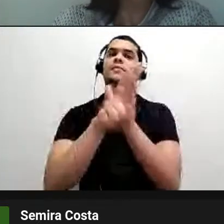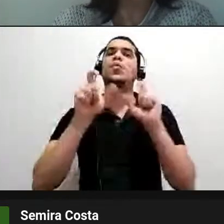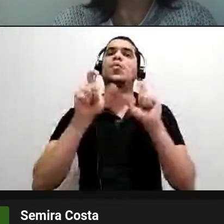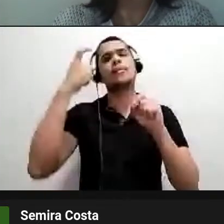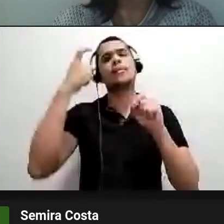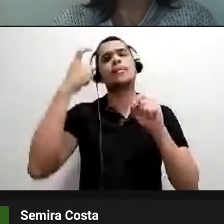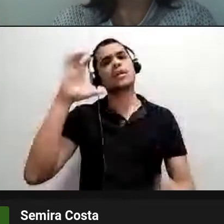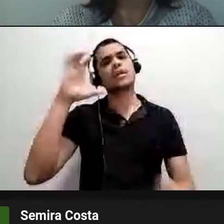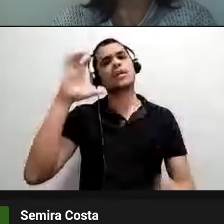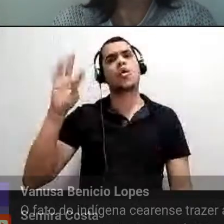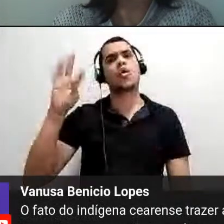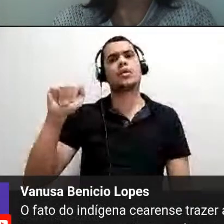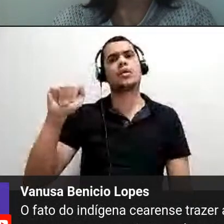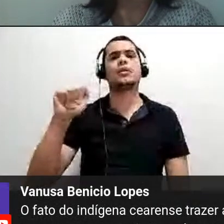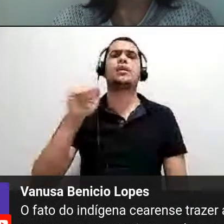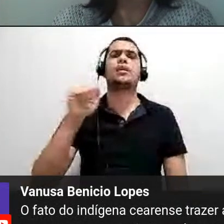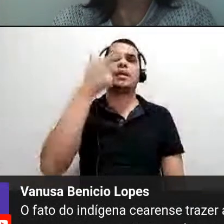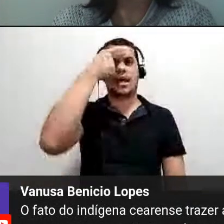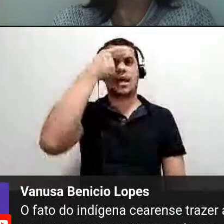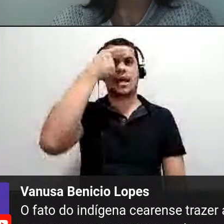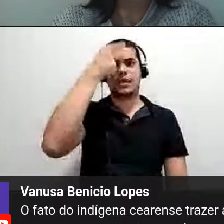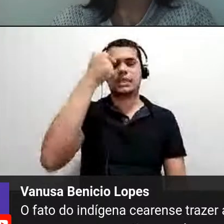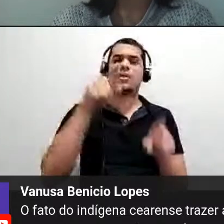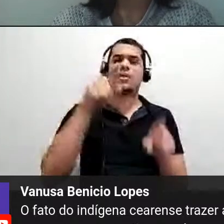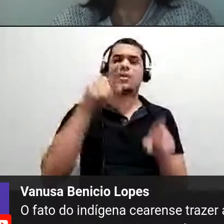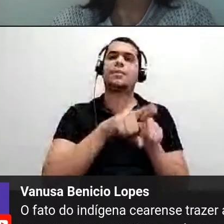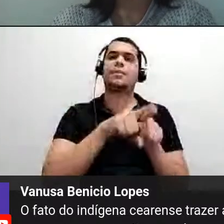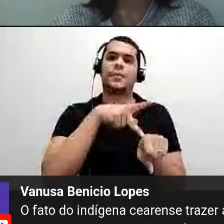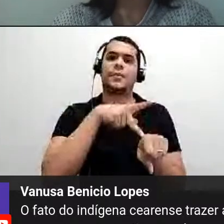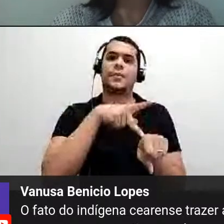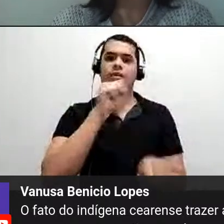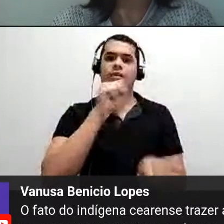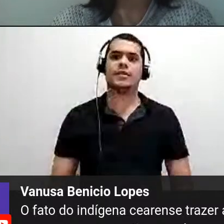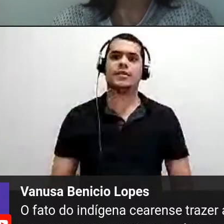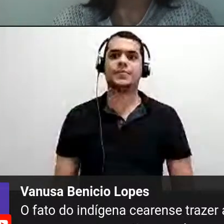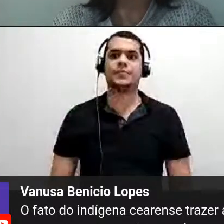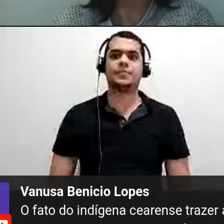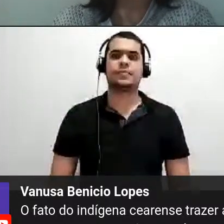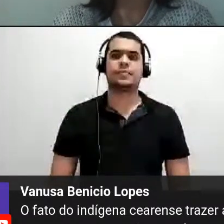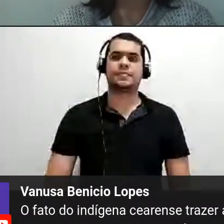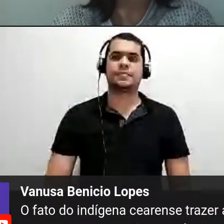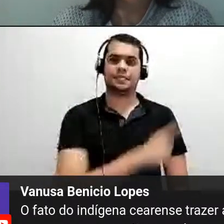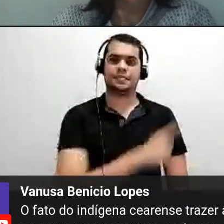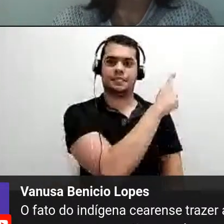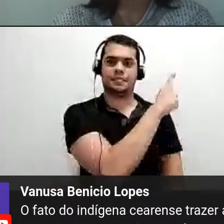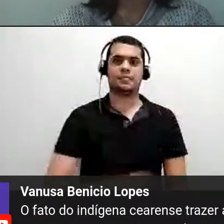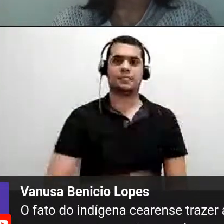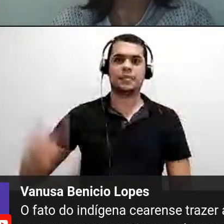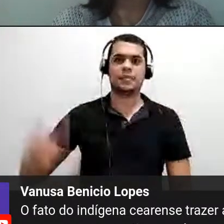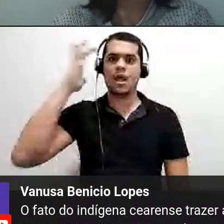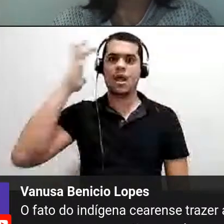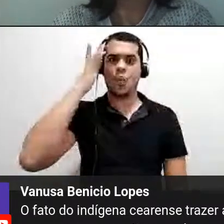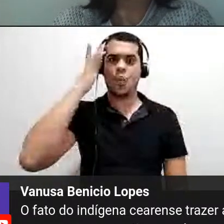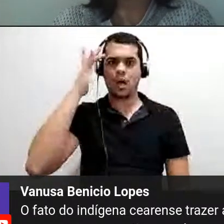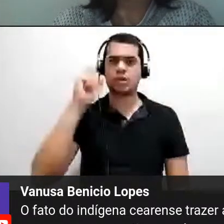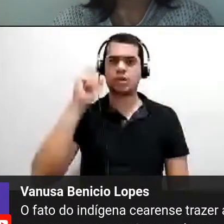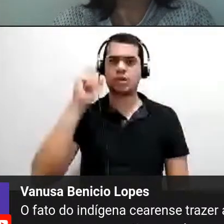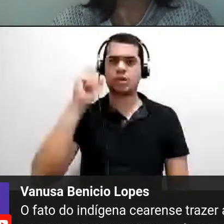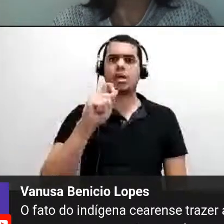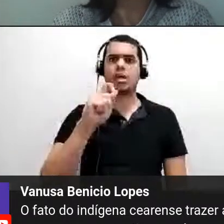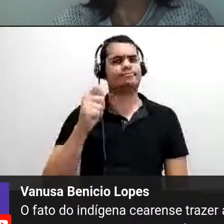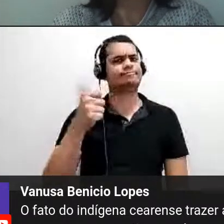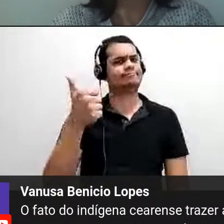acho que é mais do que necessário, né? Principalmente na pós também, né? Eu acho muito massa